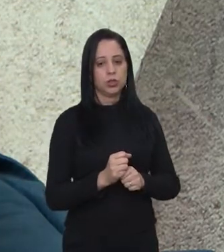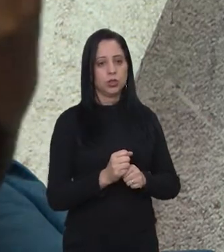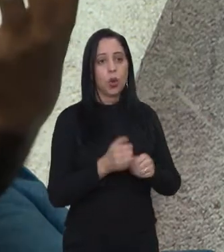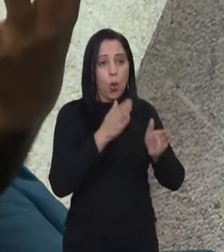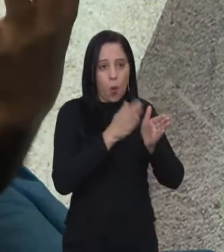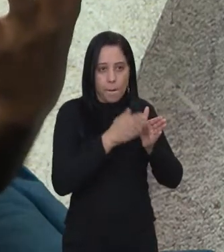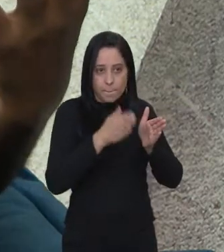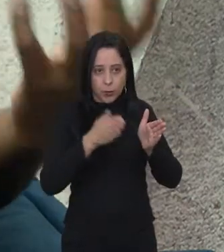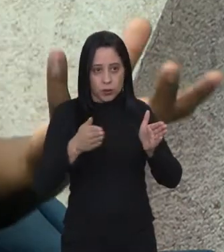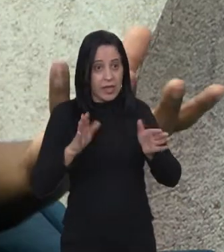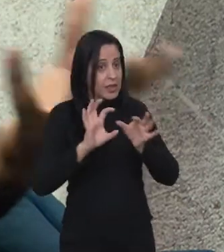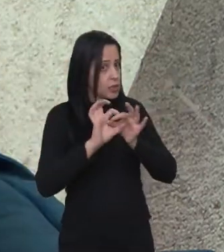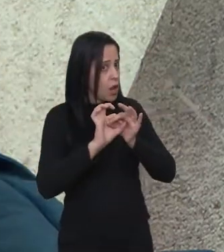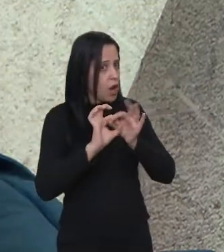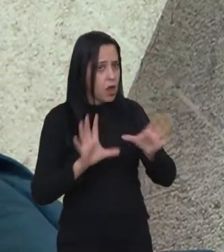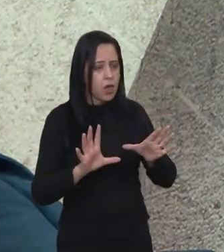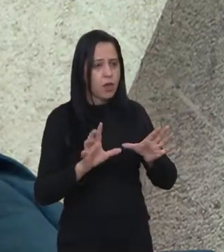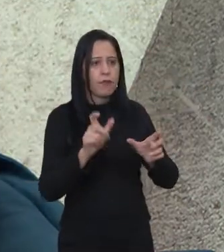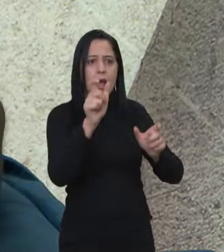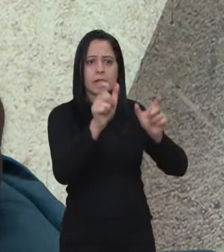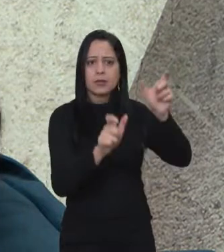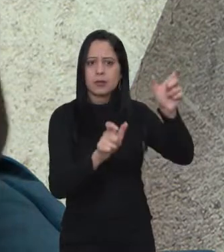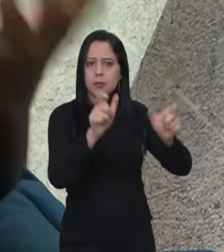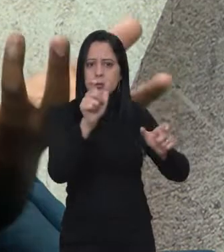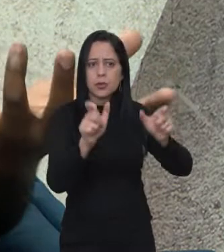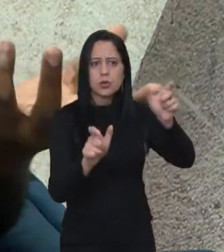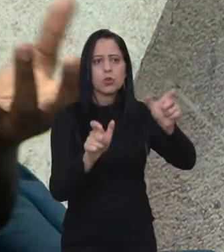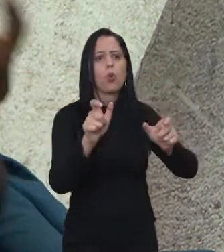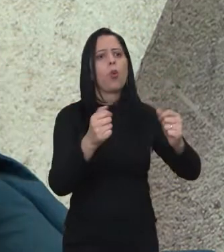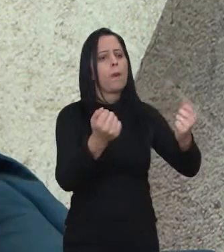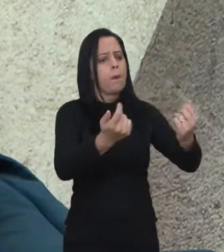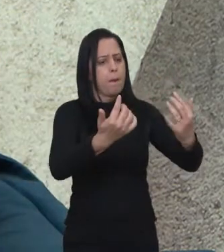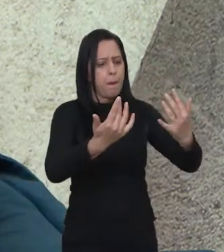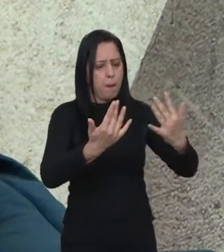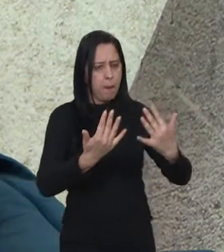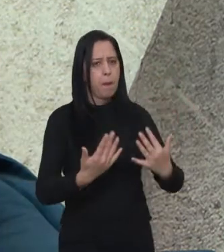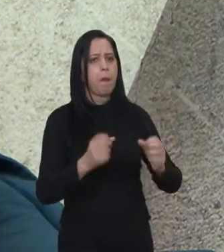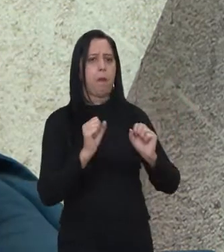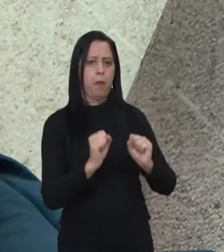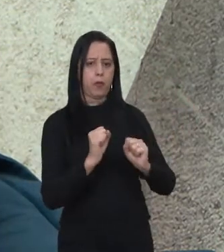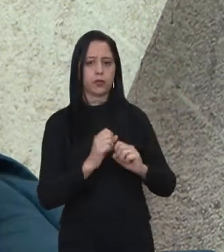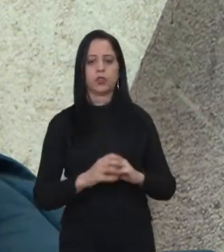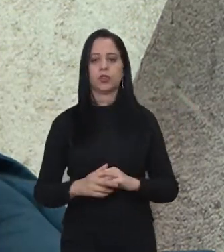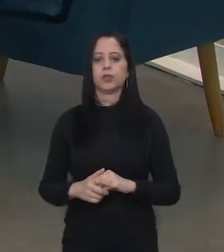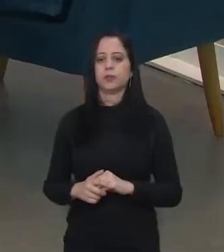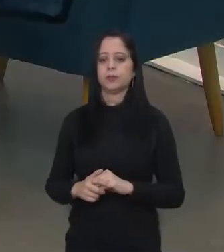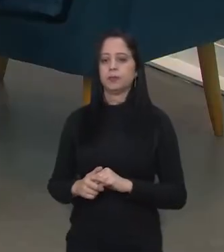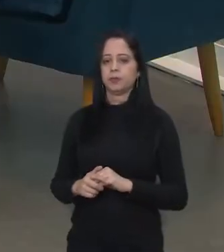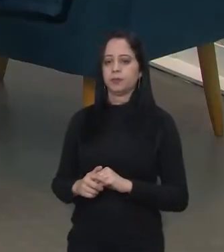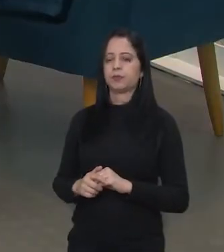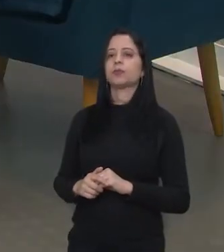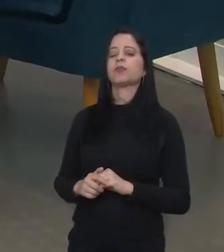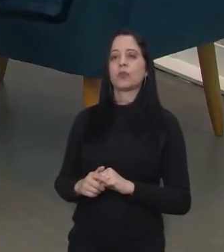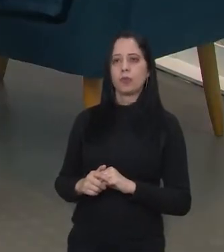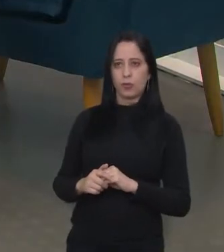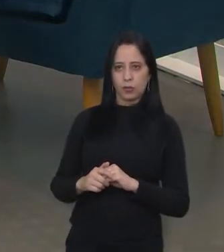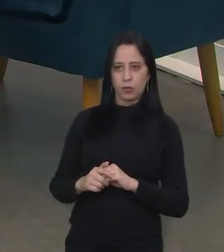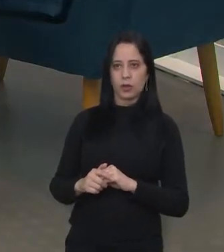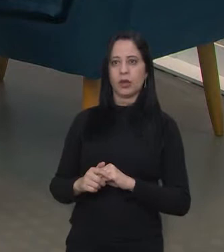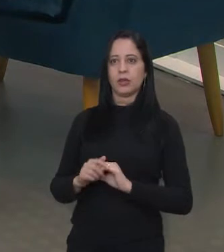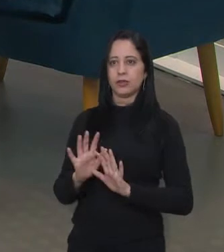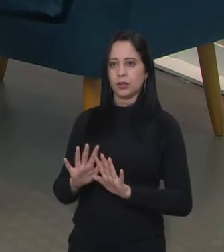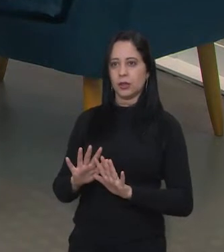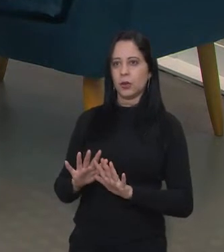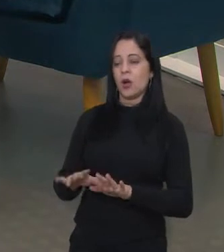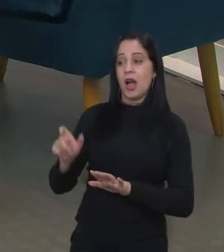processo, ele é aberto. A gente gera conteúdo para quem tem simplesmente uma ideia. A ideia é...